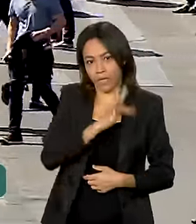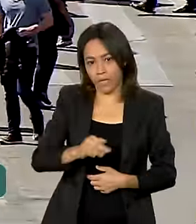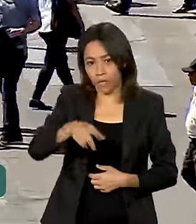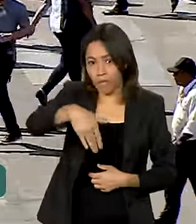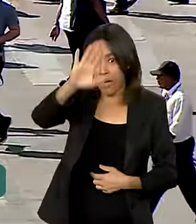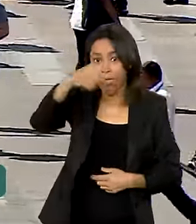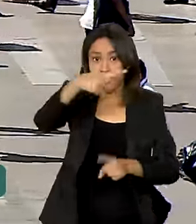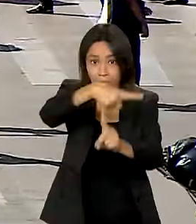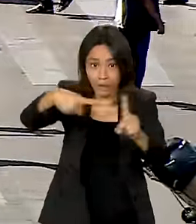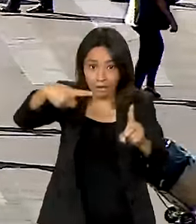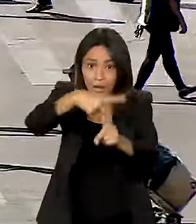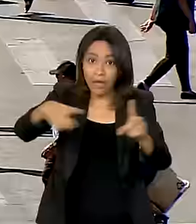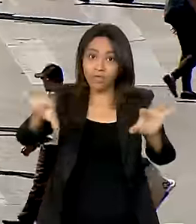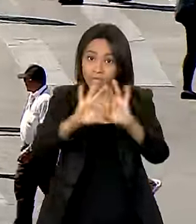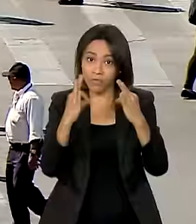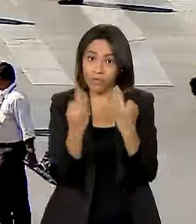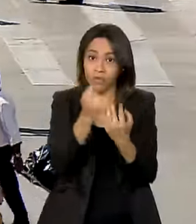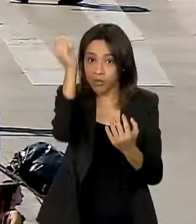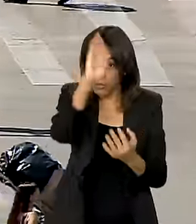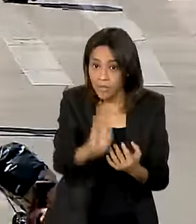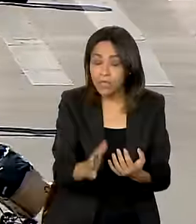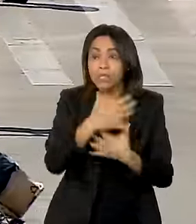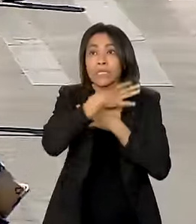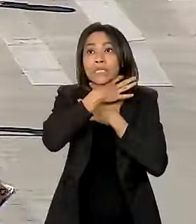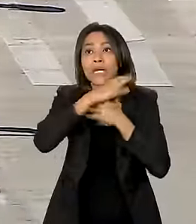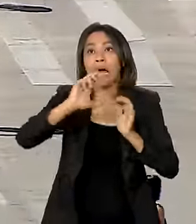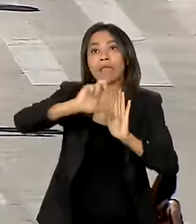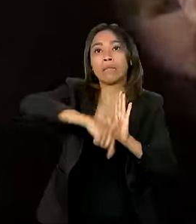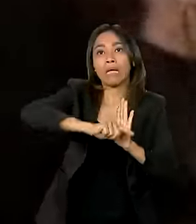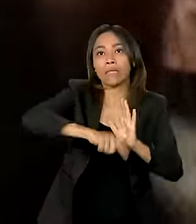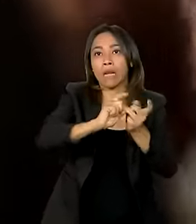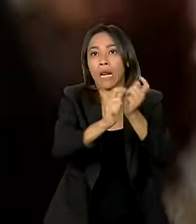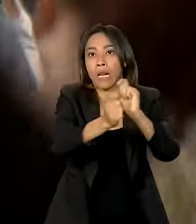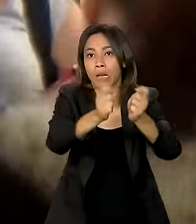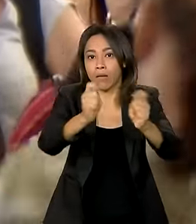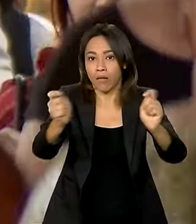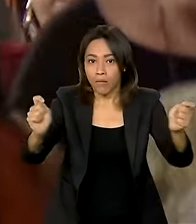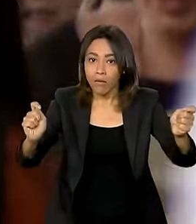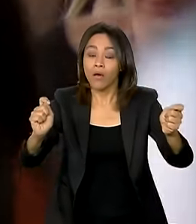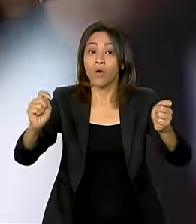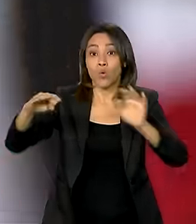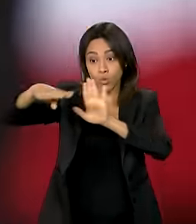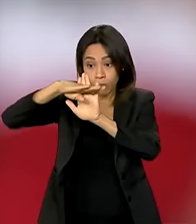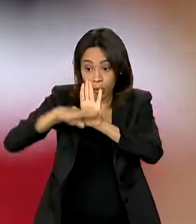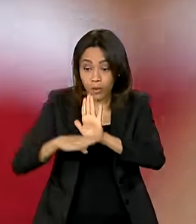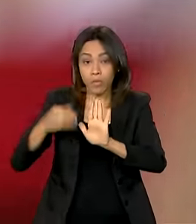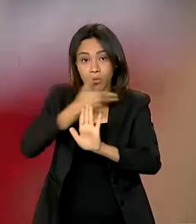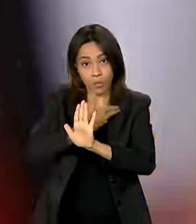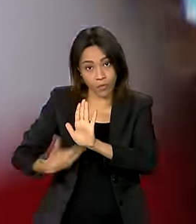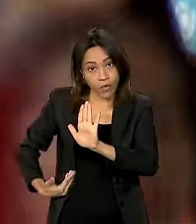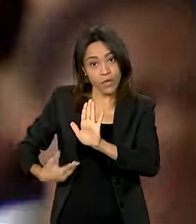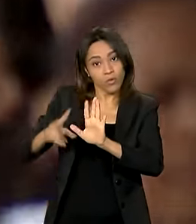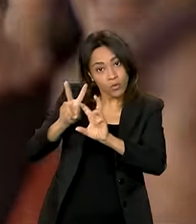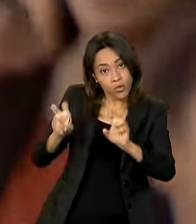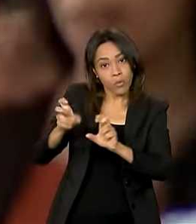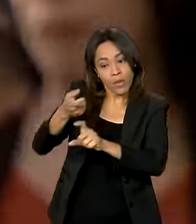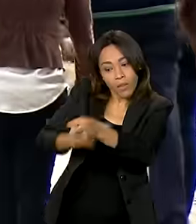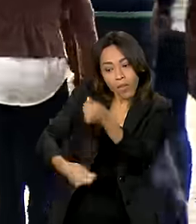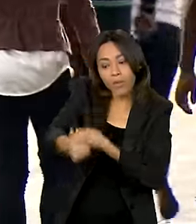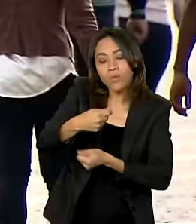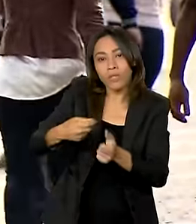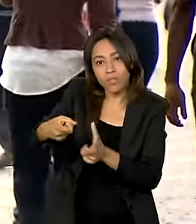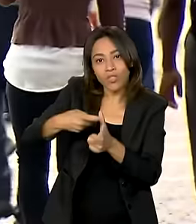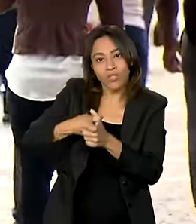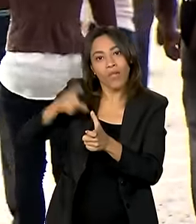metade das famílias no país com contas em atraso, os programas de renegociação de dívidas têm sido uma